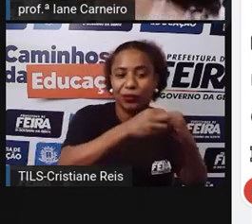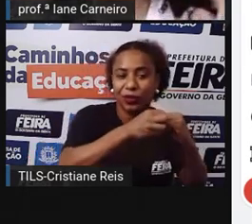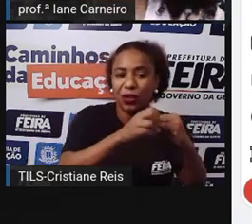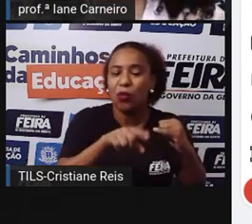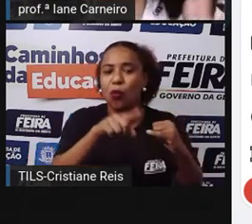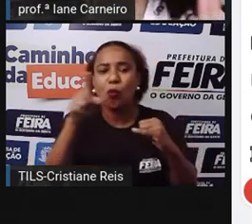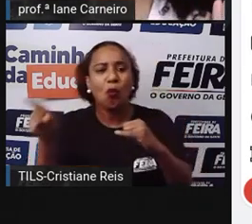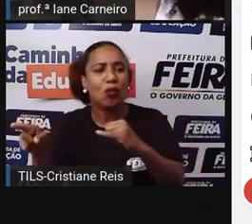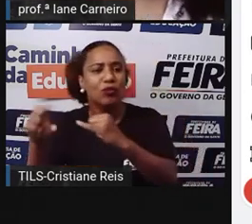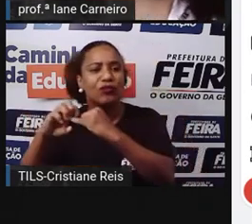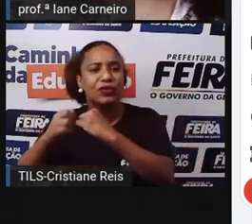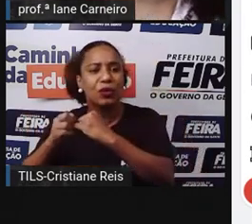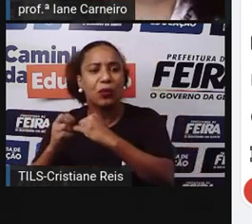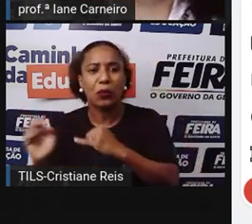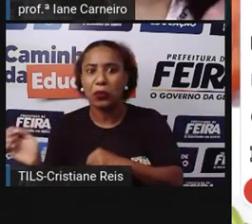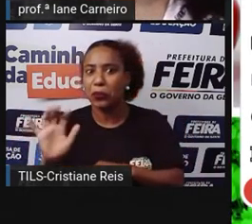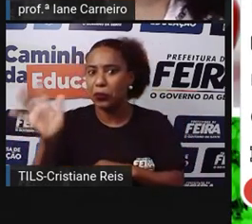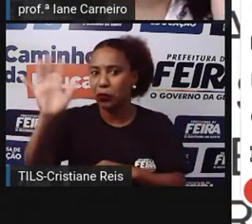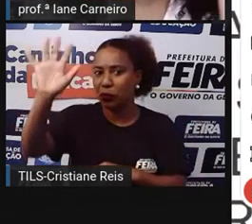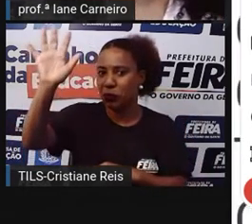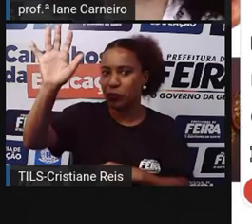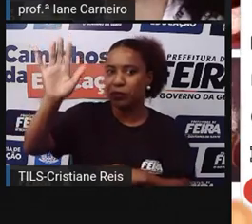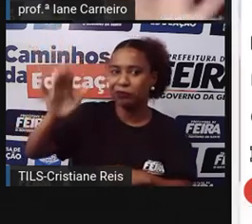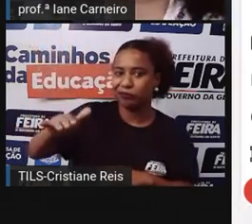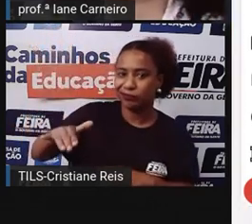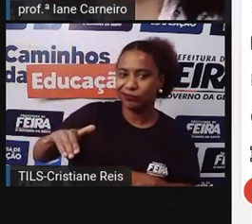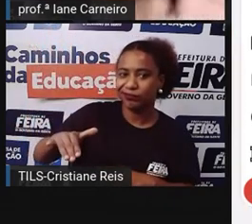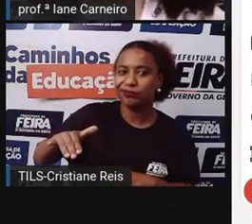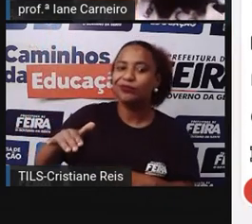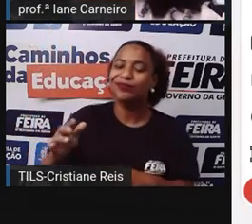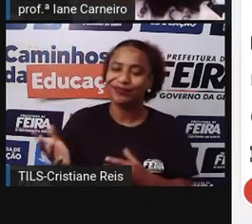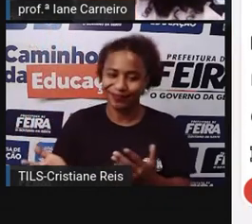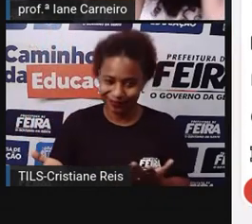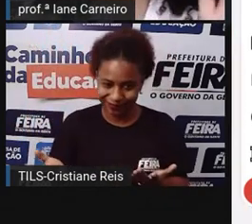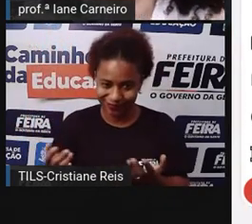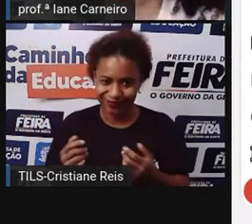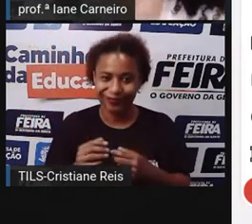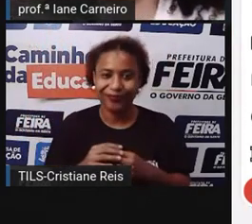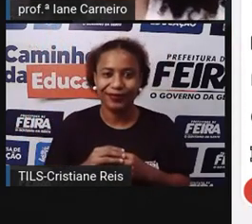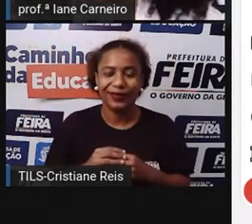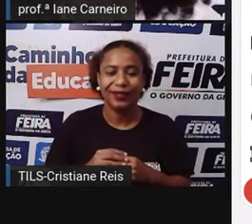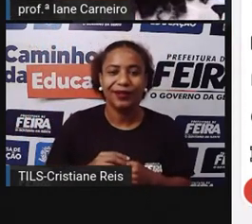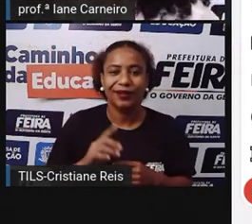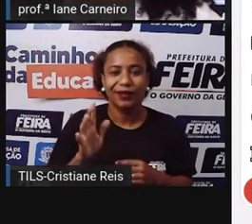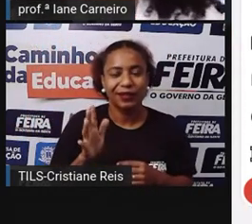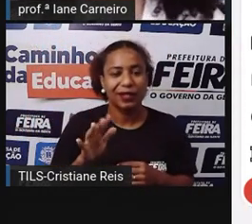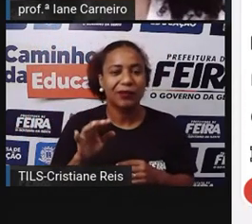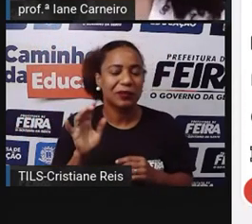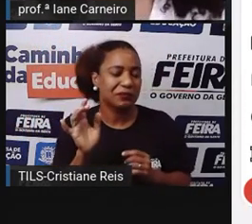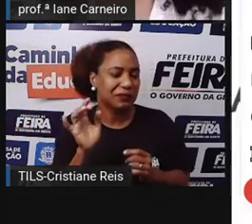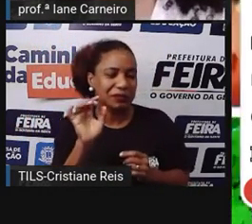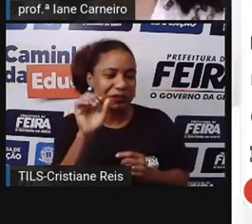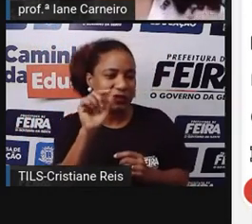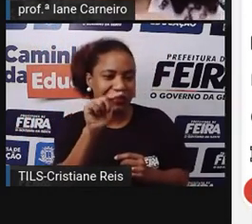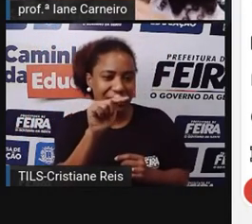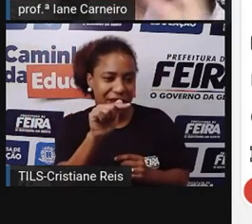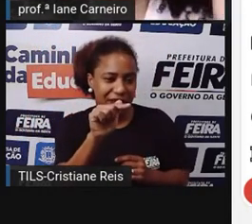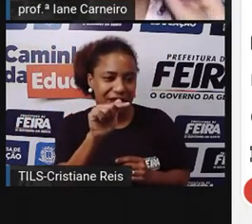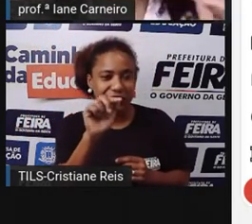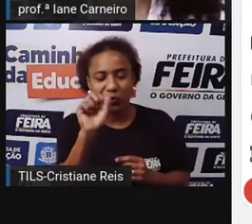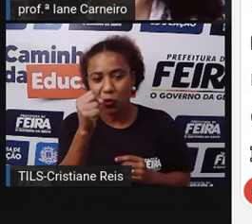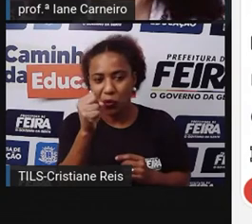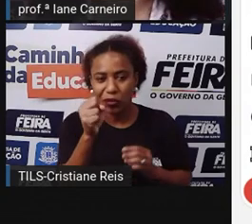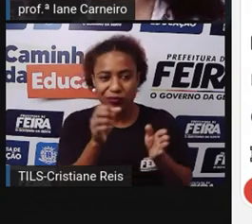outro Mas não é muito Então aqui a gente Poderia colocar Na lista aqui O feijão Pode estar em média De 7 a 8 reais Né? Fazer uma